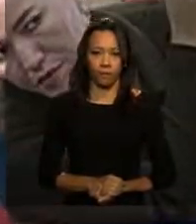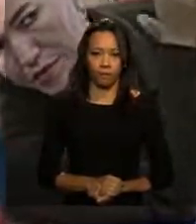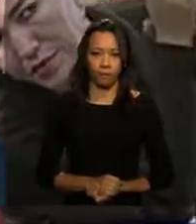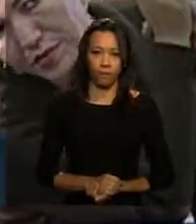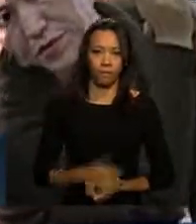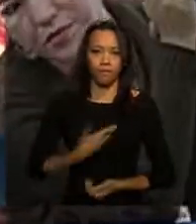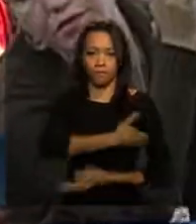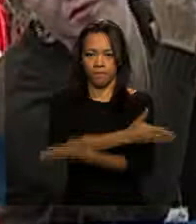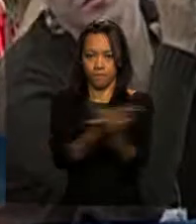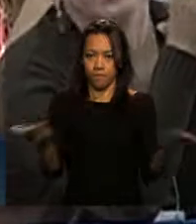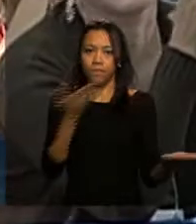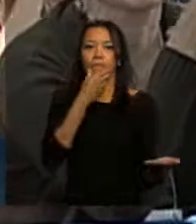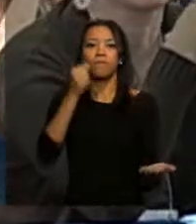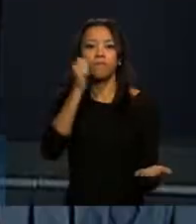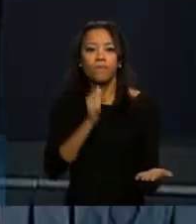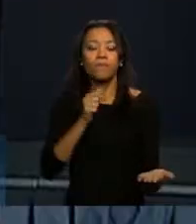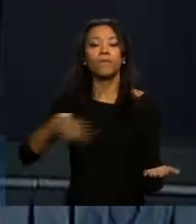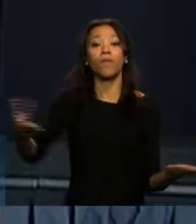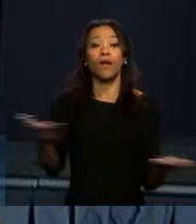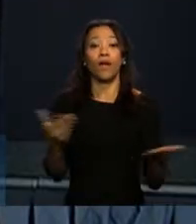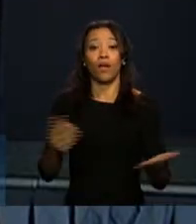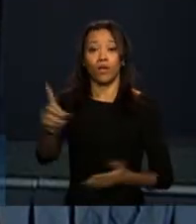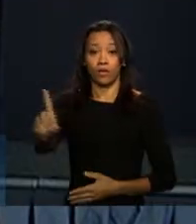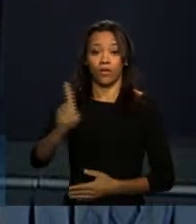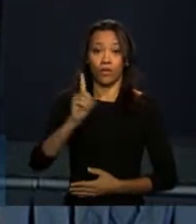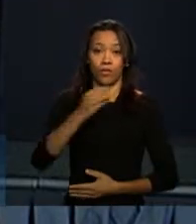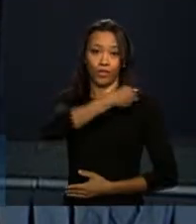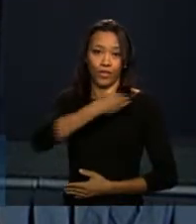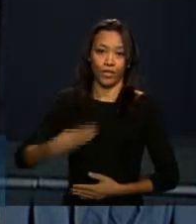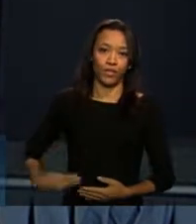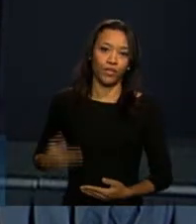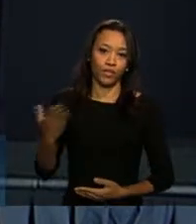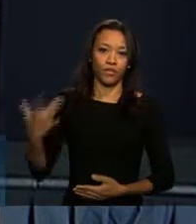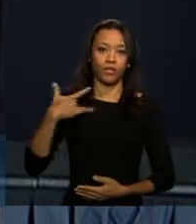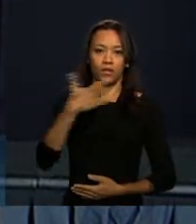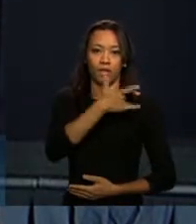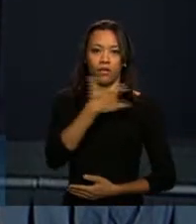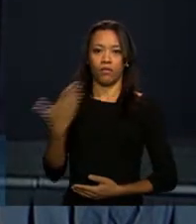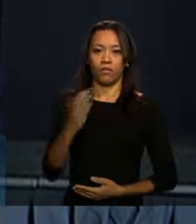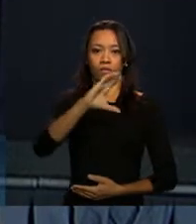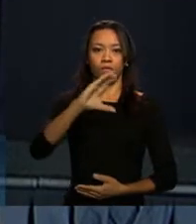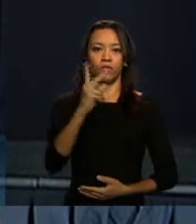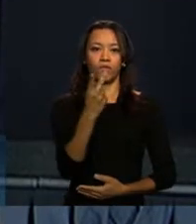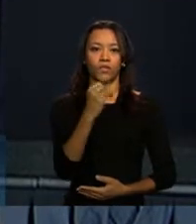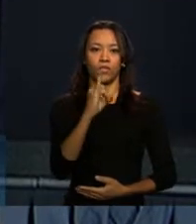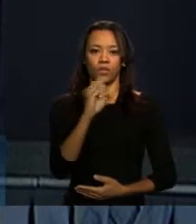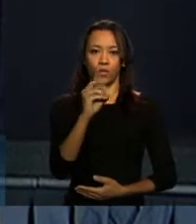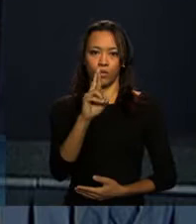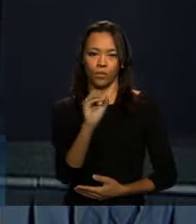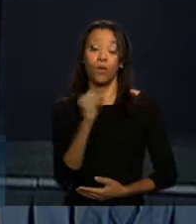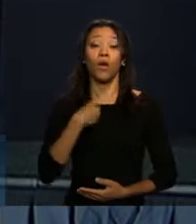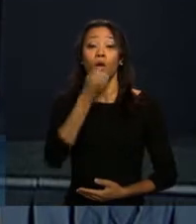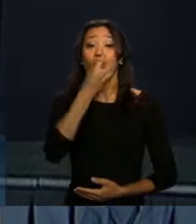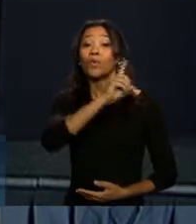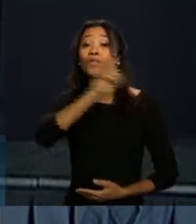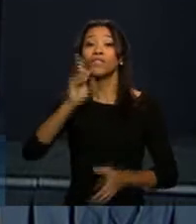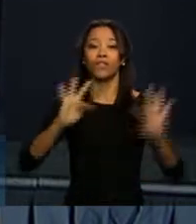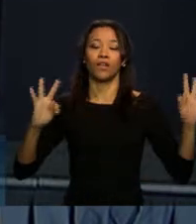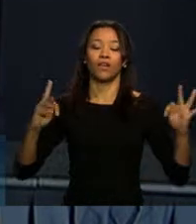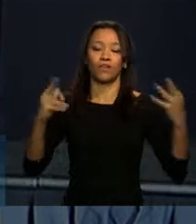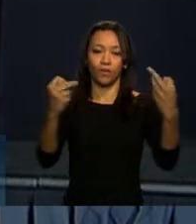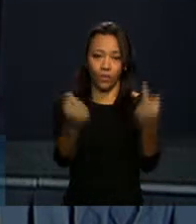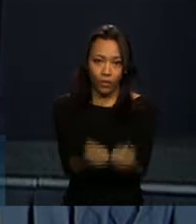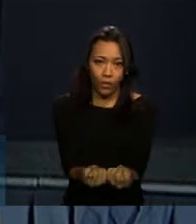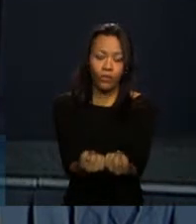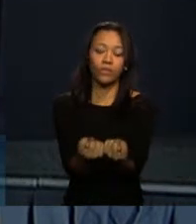Senhoras e senhores, com a palavra o senhor ministro de Estado da Saúde, Arthur Quioro. Bom dia a todos, a todas.